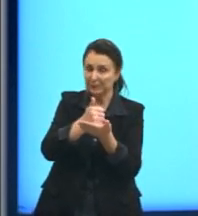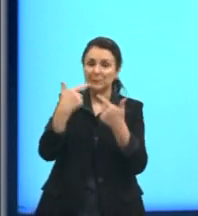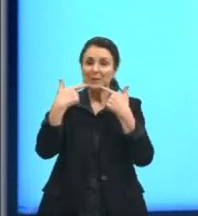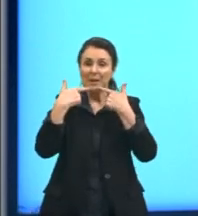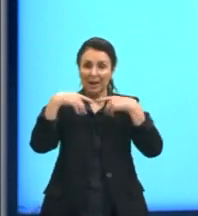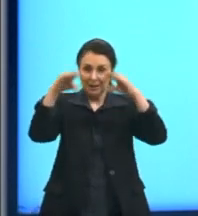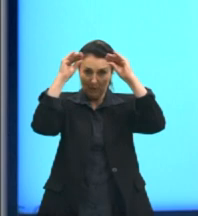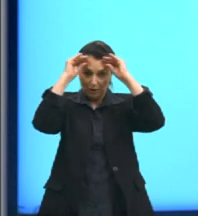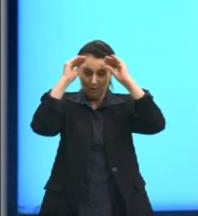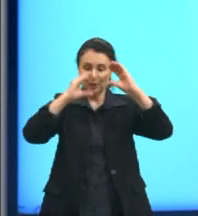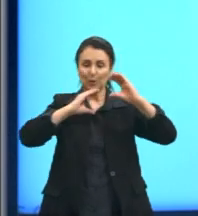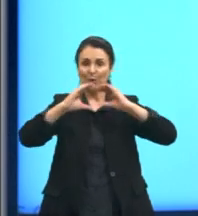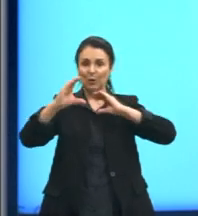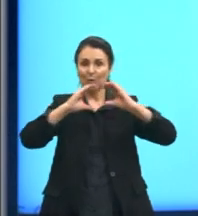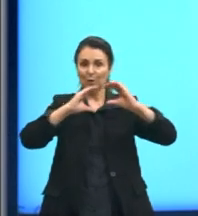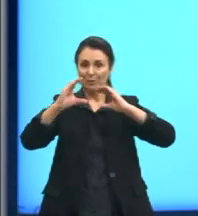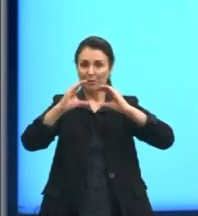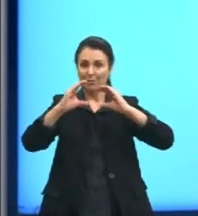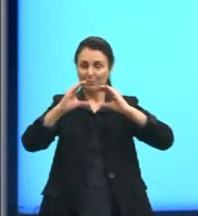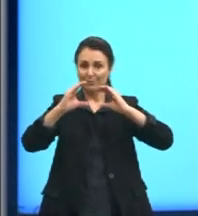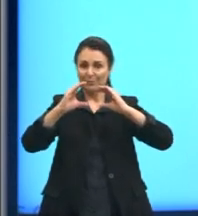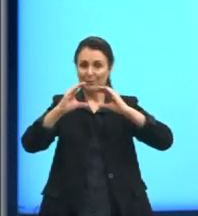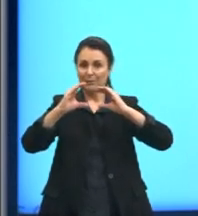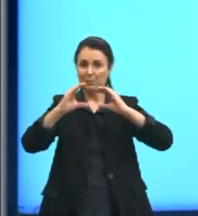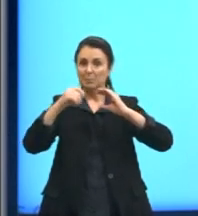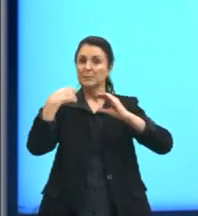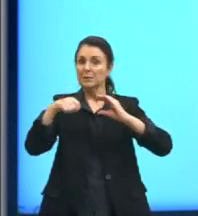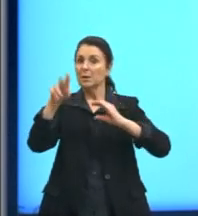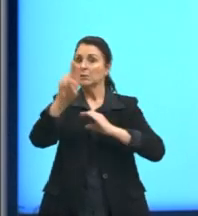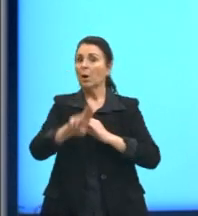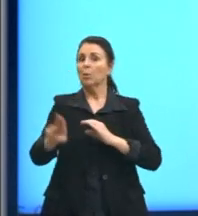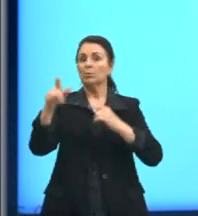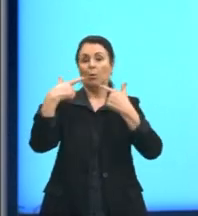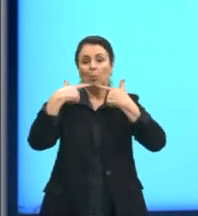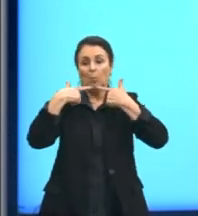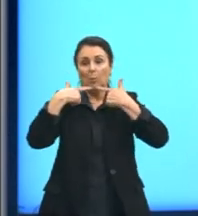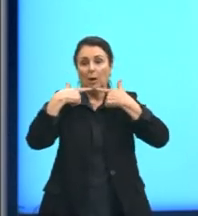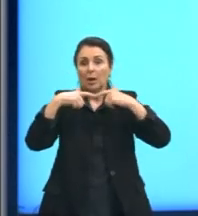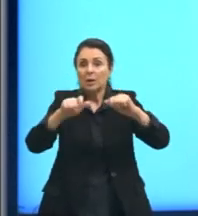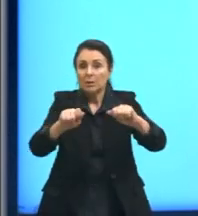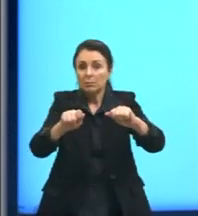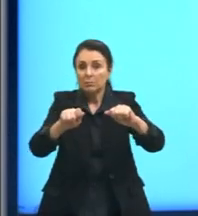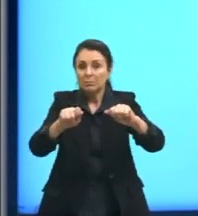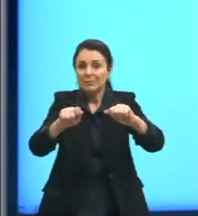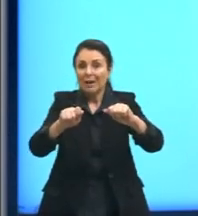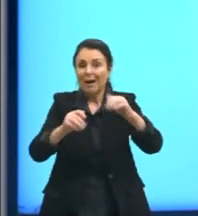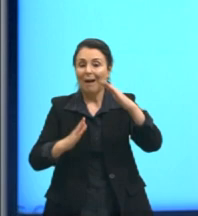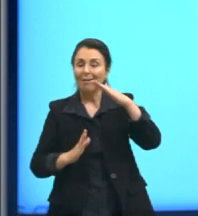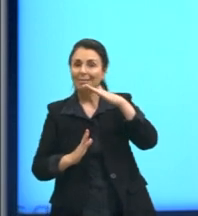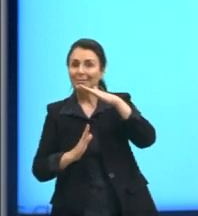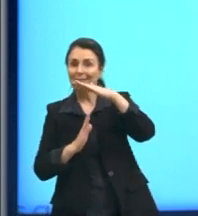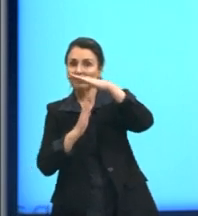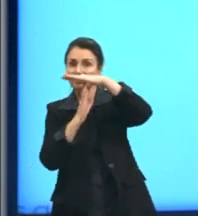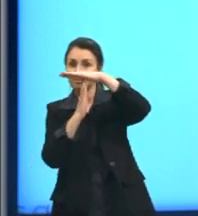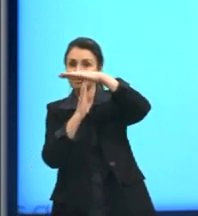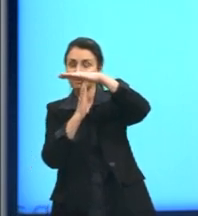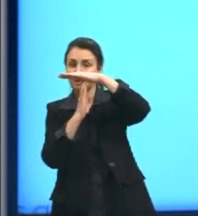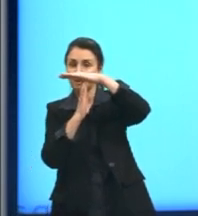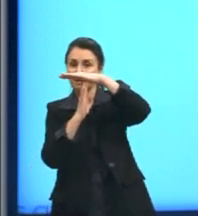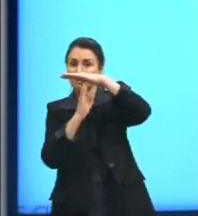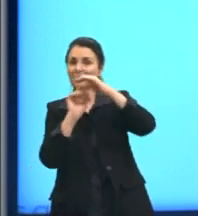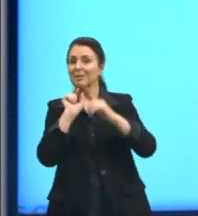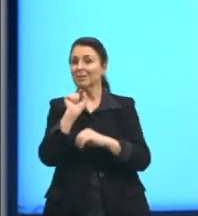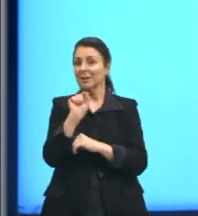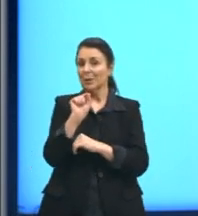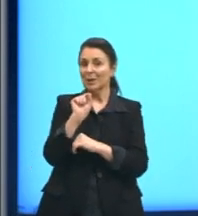a comunicação vai acontecer através da língua e a gente chega, então, a esse modo mais restrito